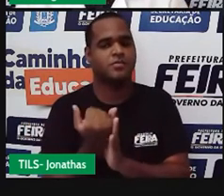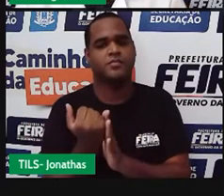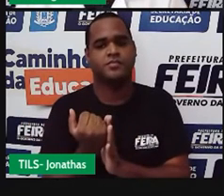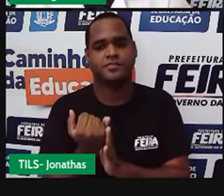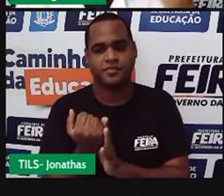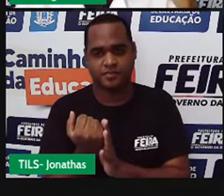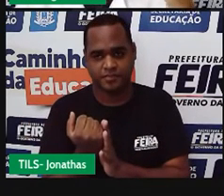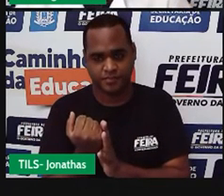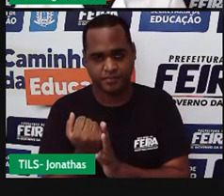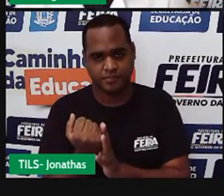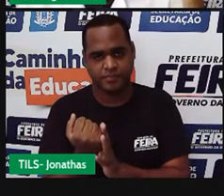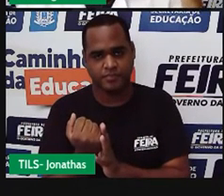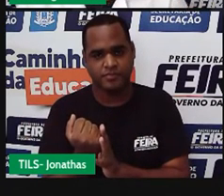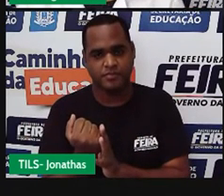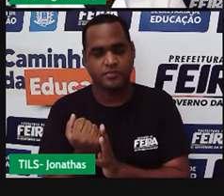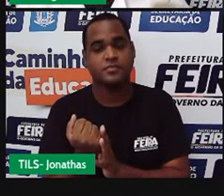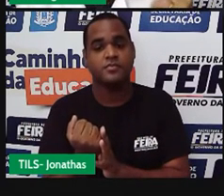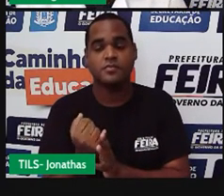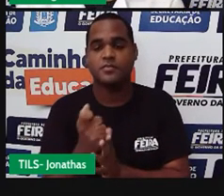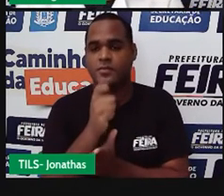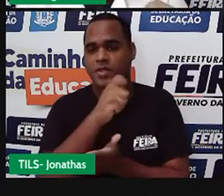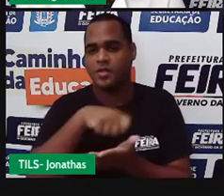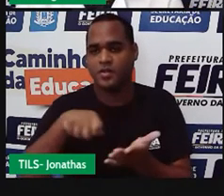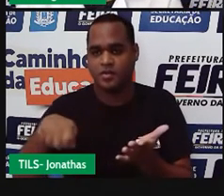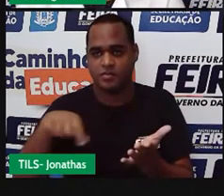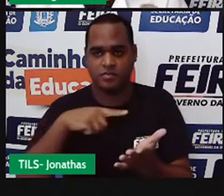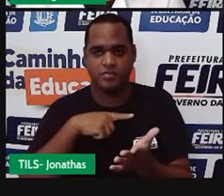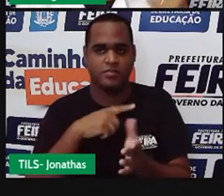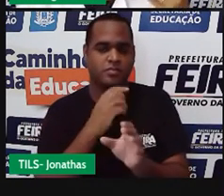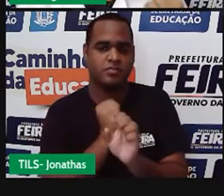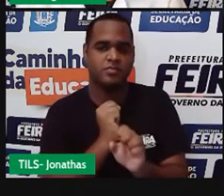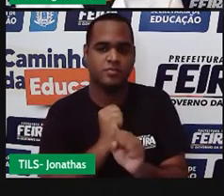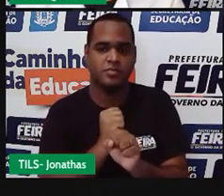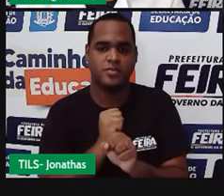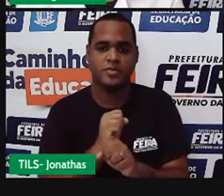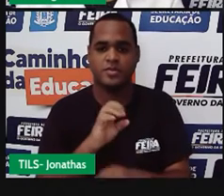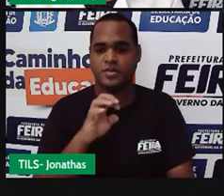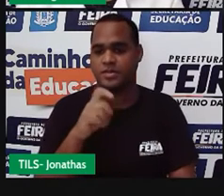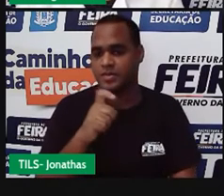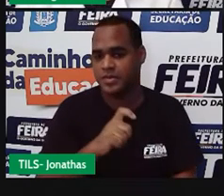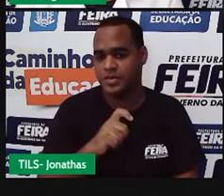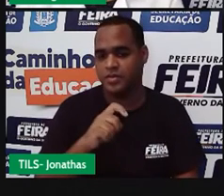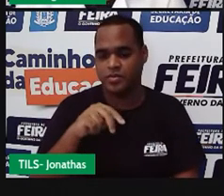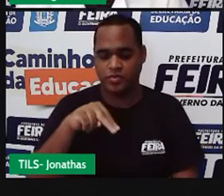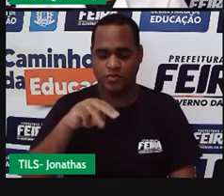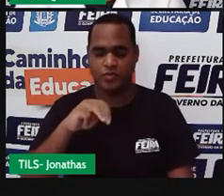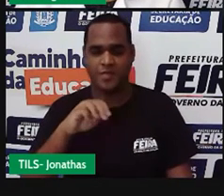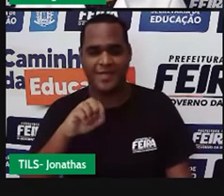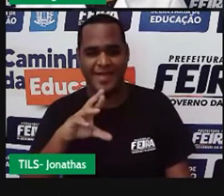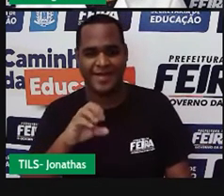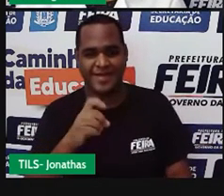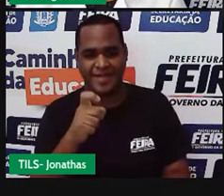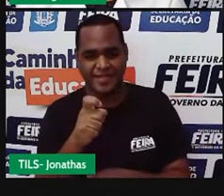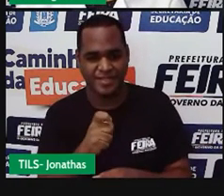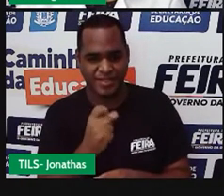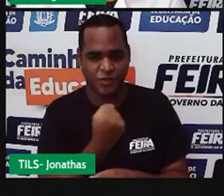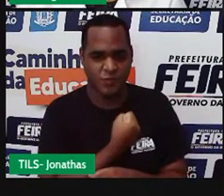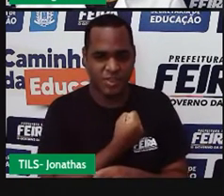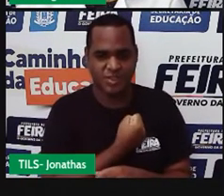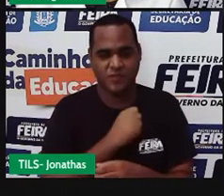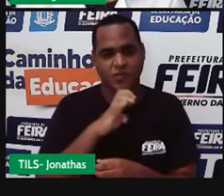uma expressão numérica. Tá bom? Isso é uma